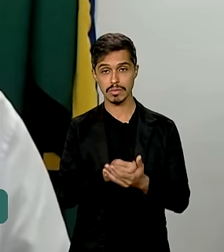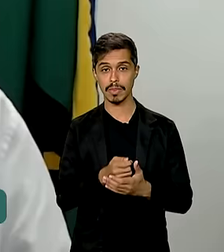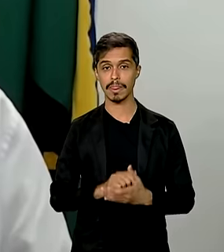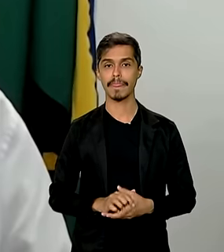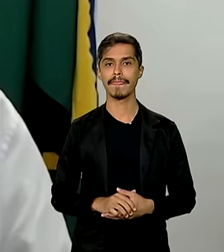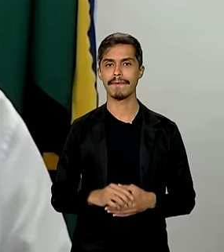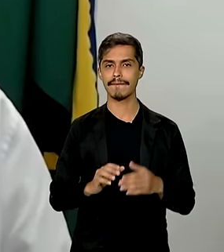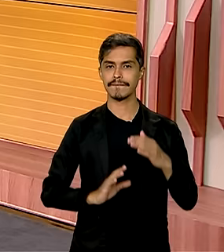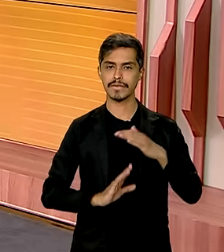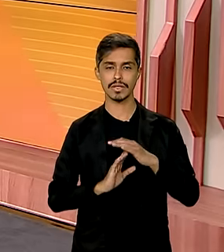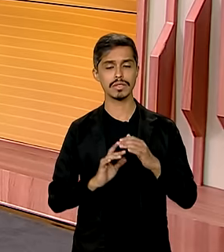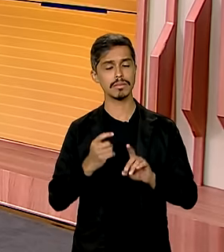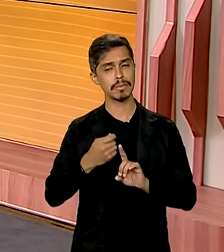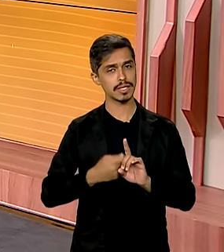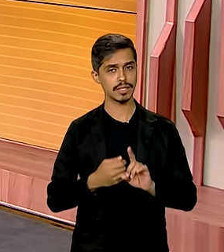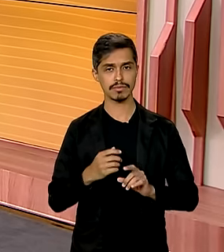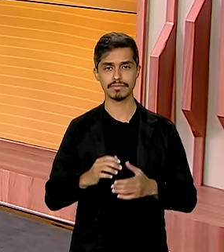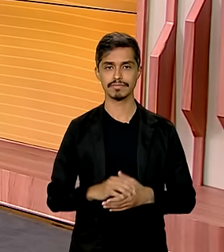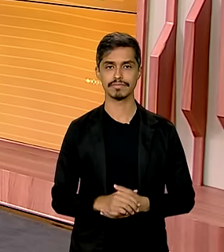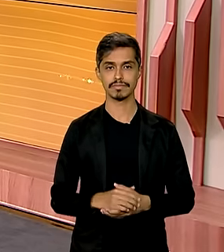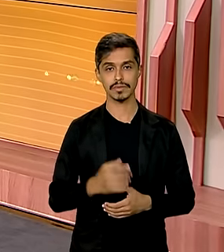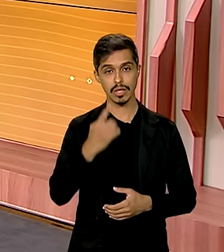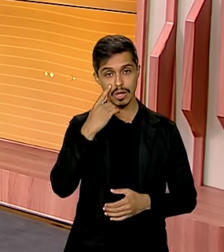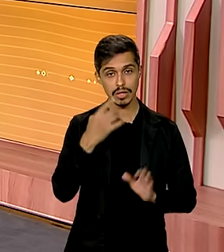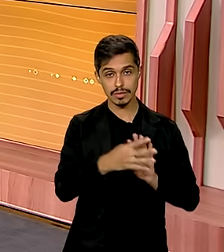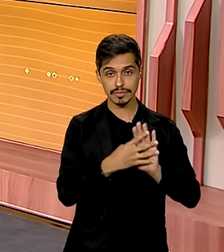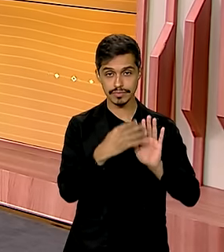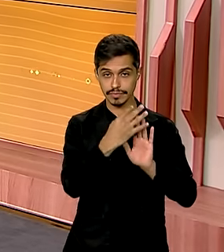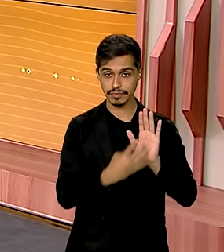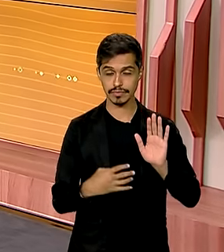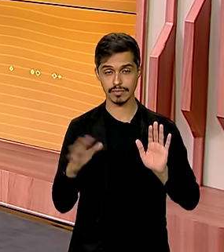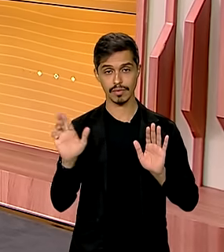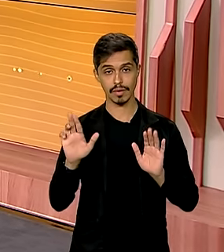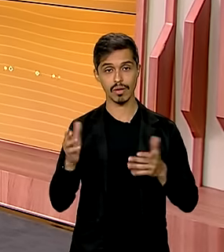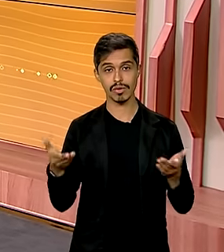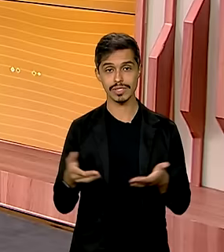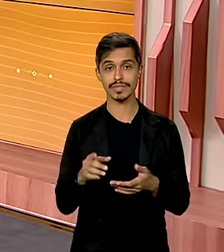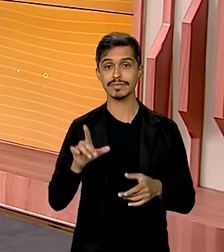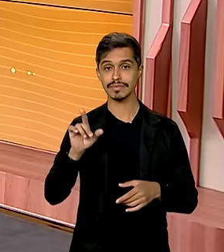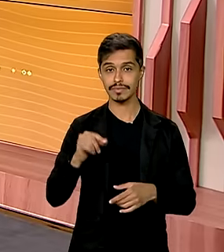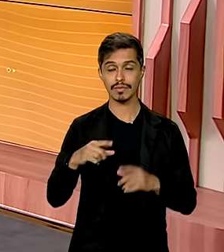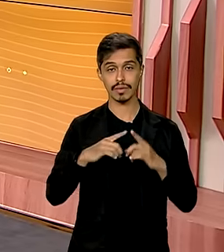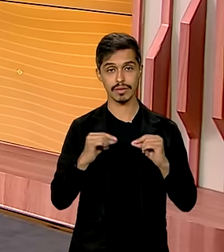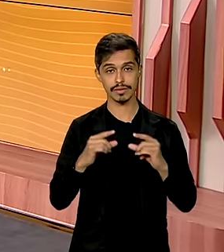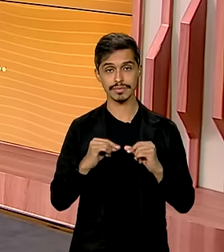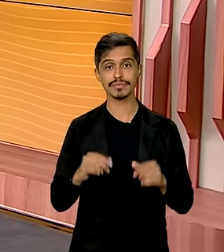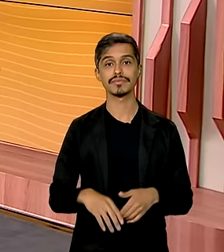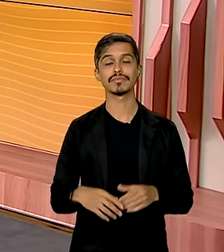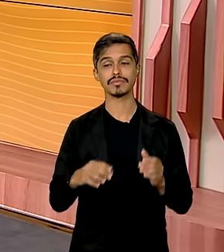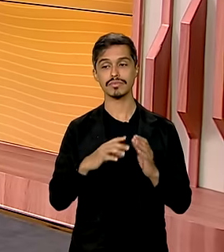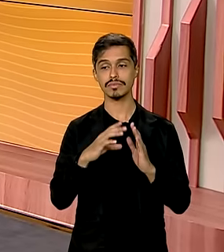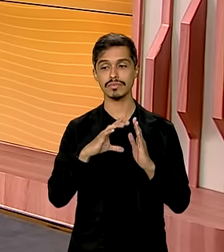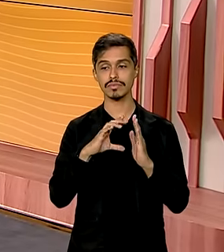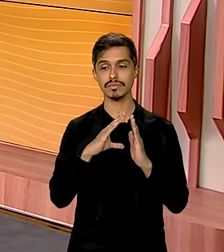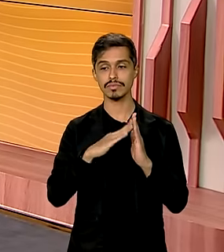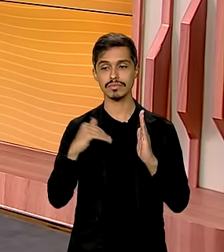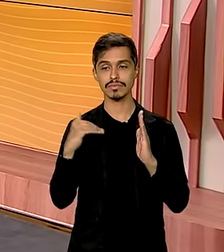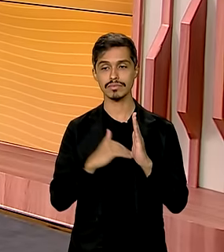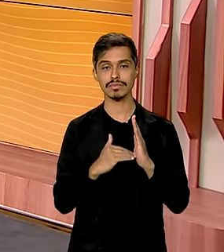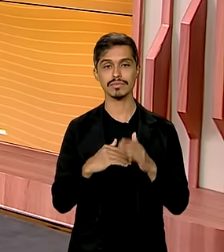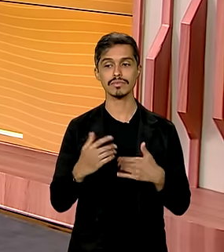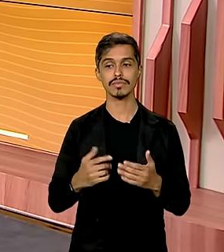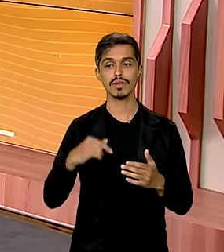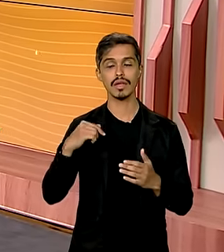Esses limites são mensais. E olha, a agenda do presidente Lula hoje será em Brasília, no Palácio da Alvorada, que é a